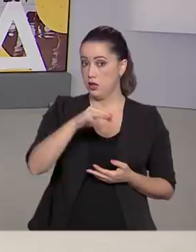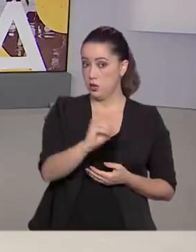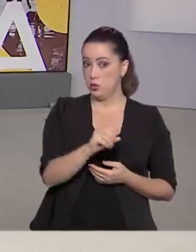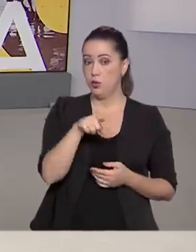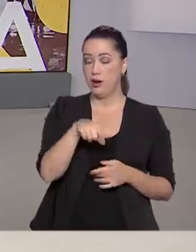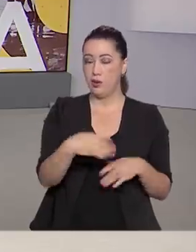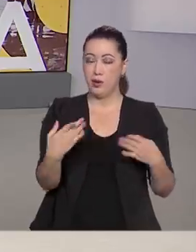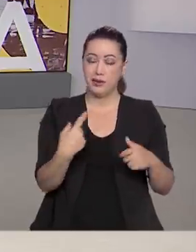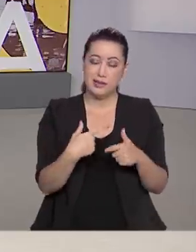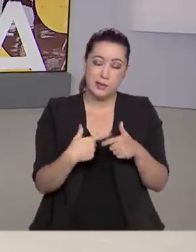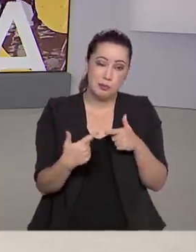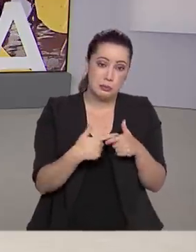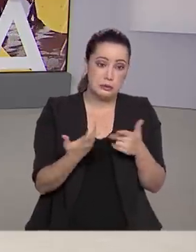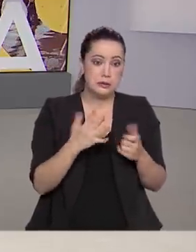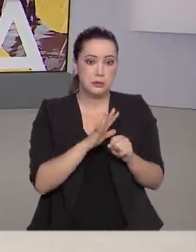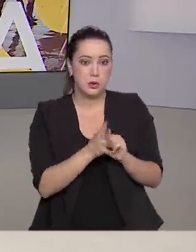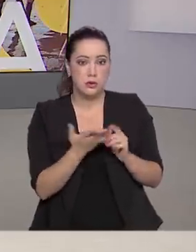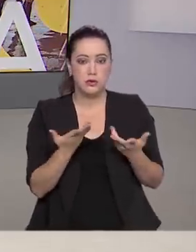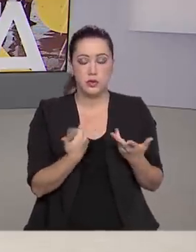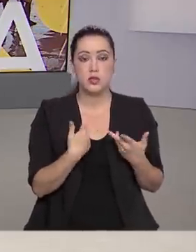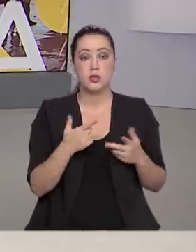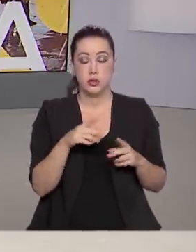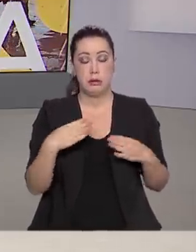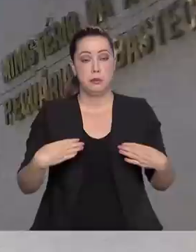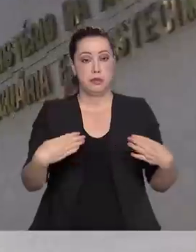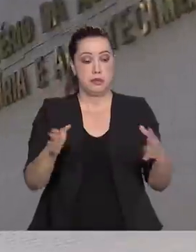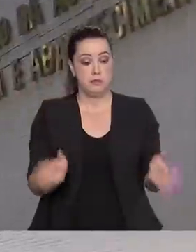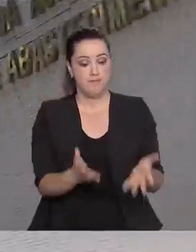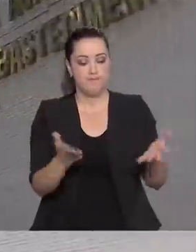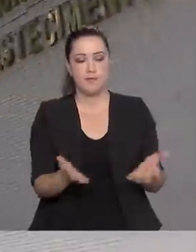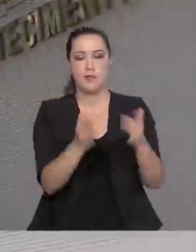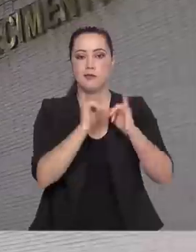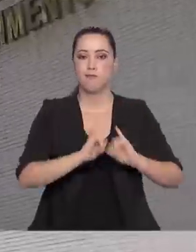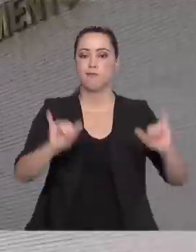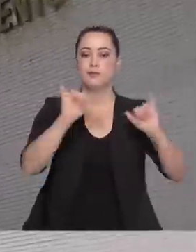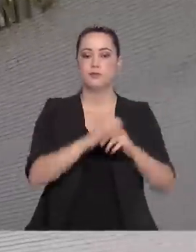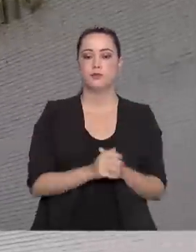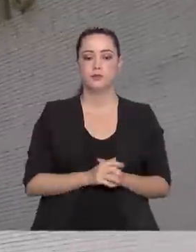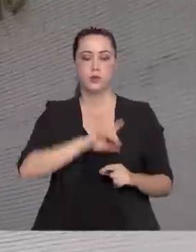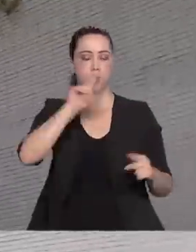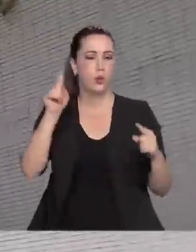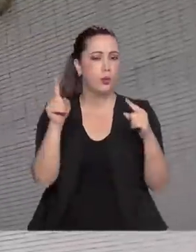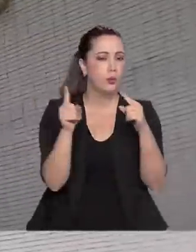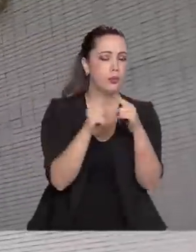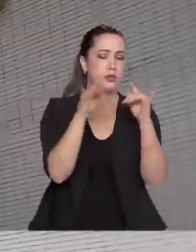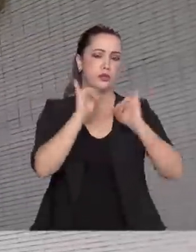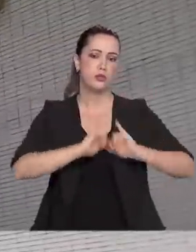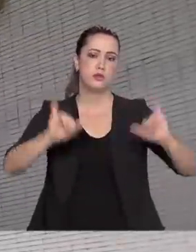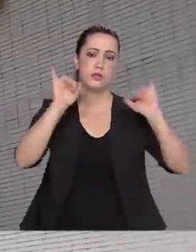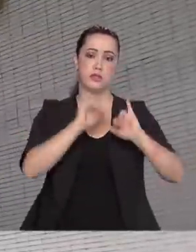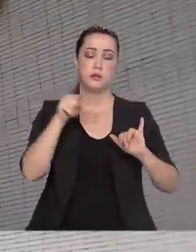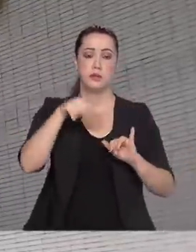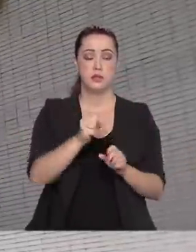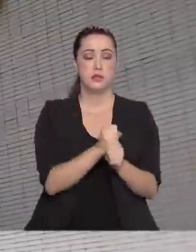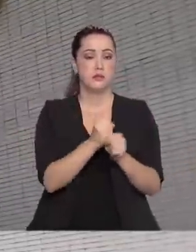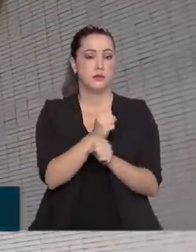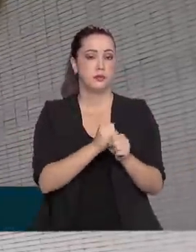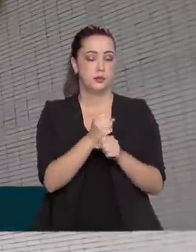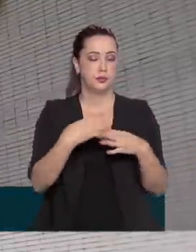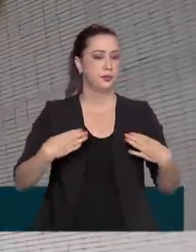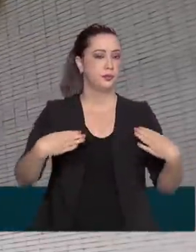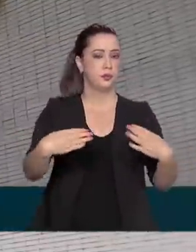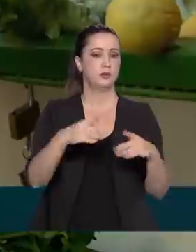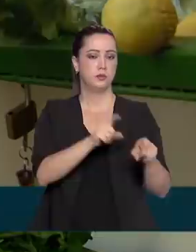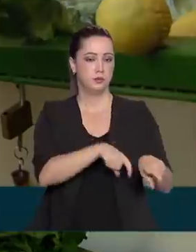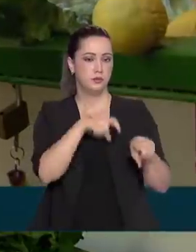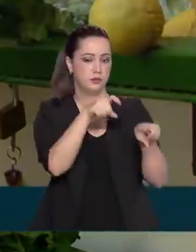lançou uma campanha para incentivar o setor. O foco da campanha lançada este ano pelo Ministério da